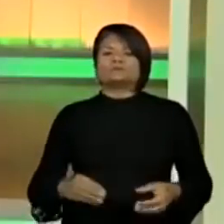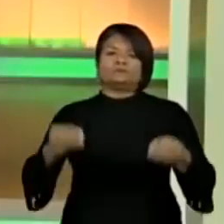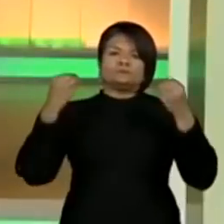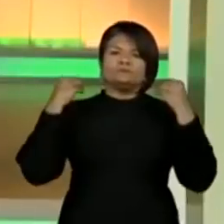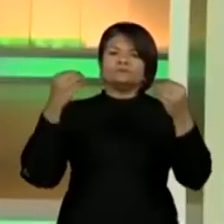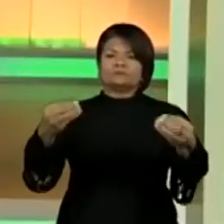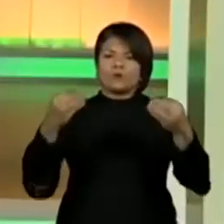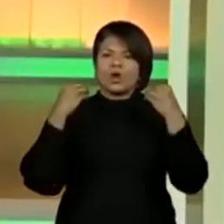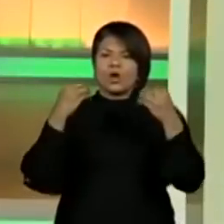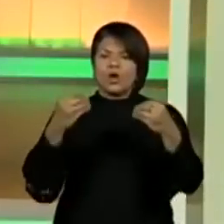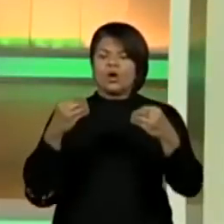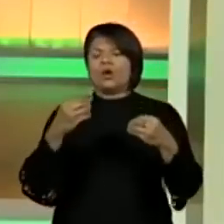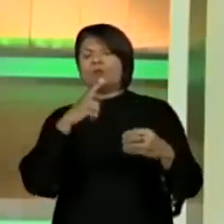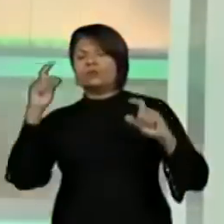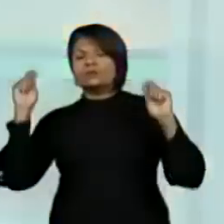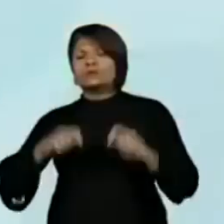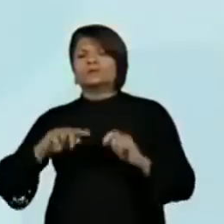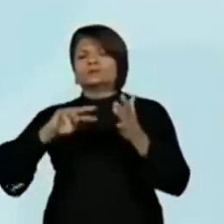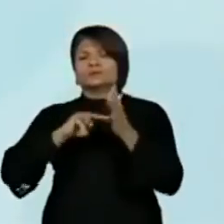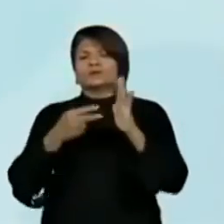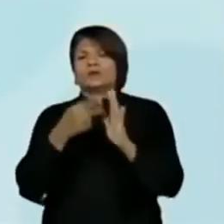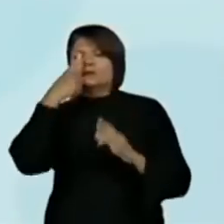Como podemos definir lixo?